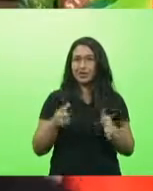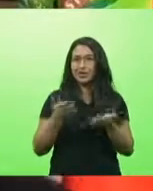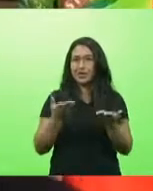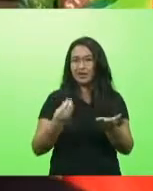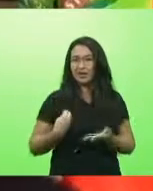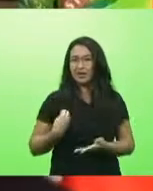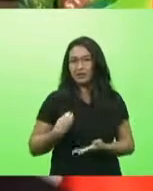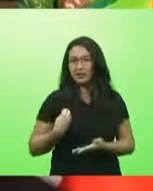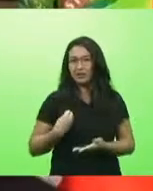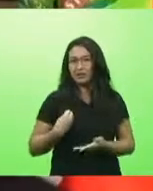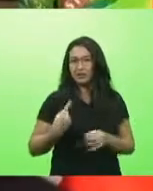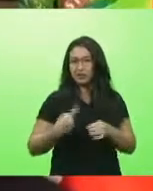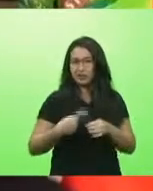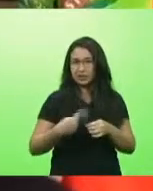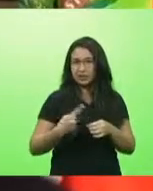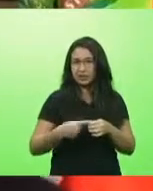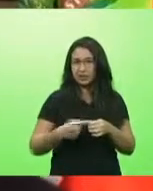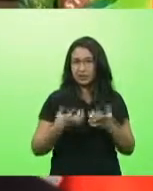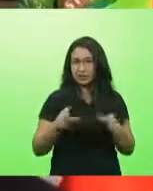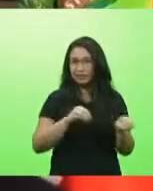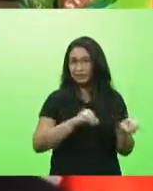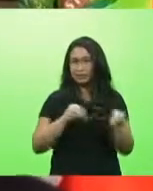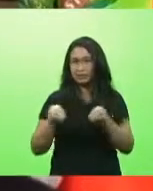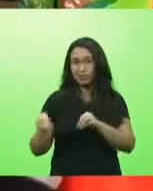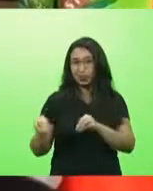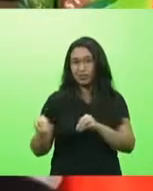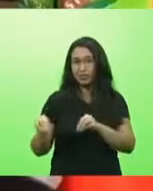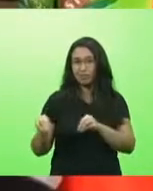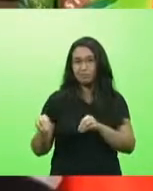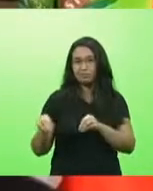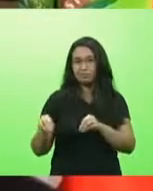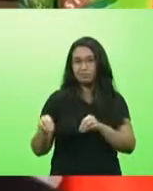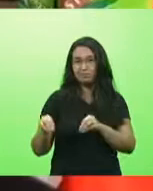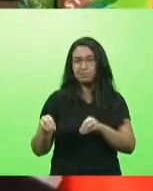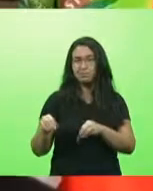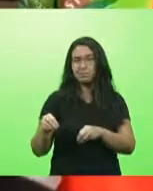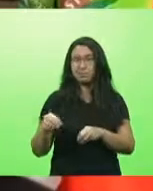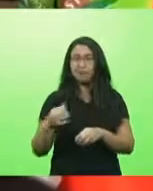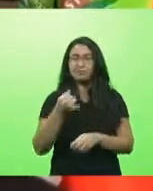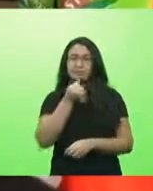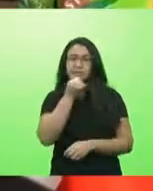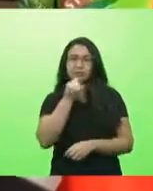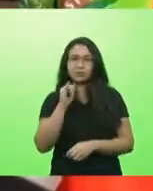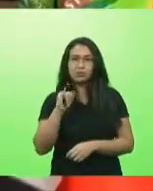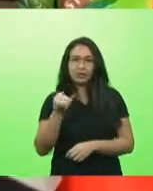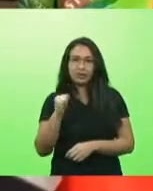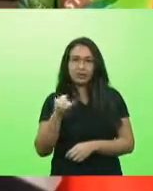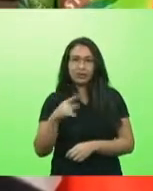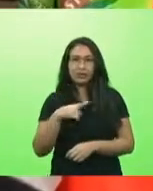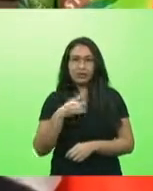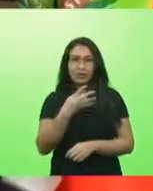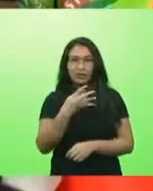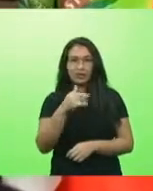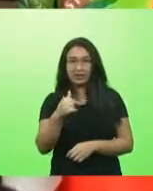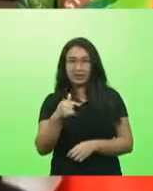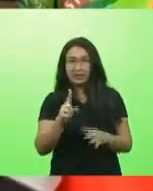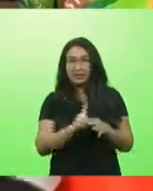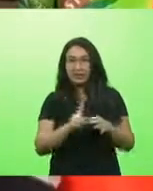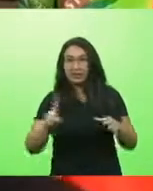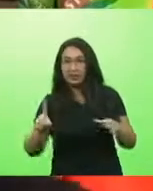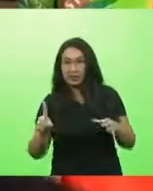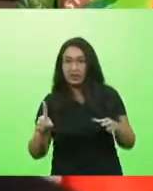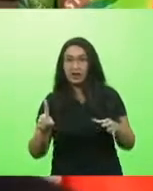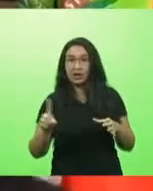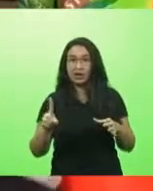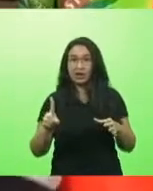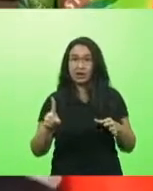por exemplo Itajaí tem 47 saindo de Itajaí então é bem 60 e pouco mas pode estar